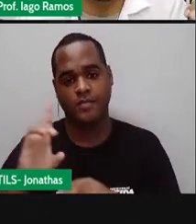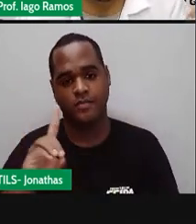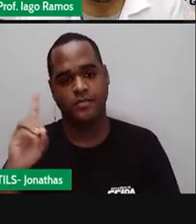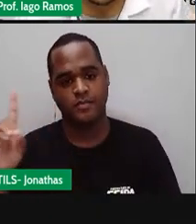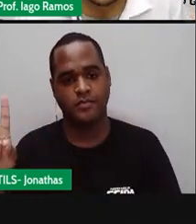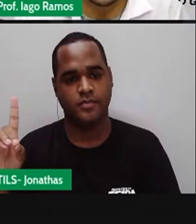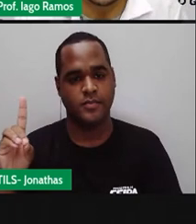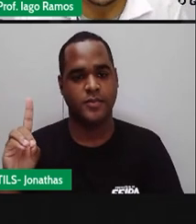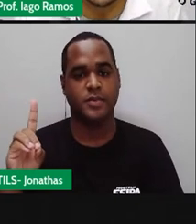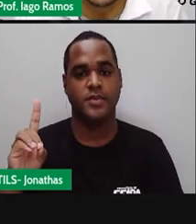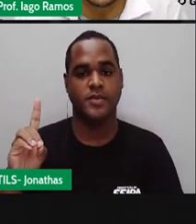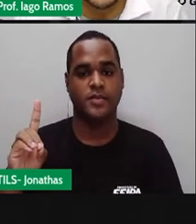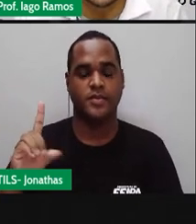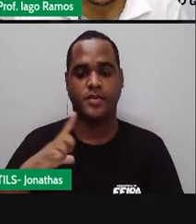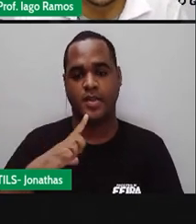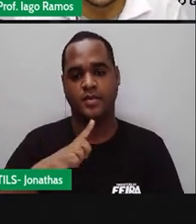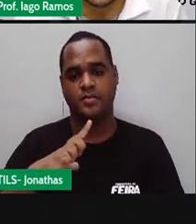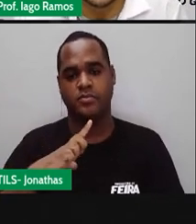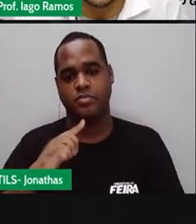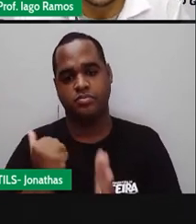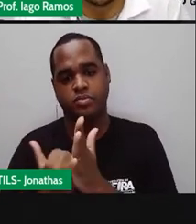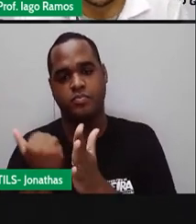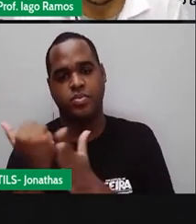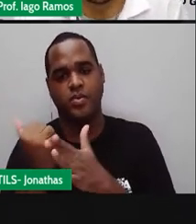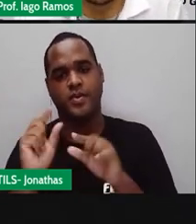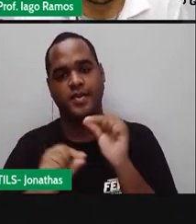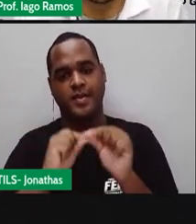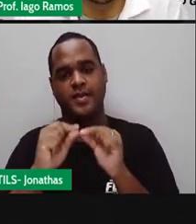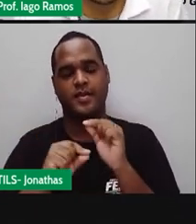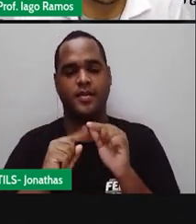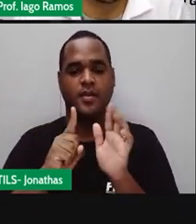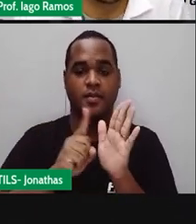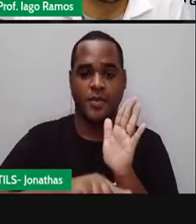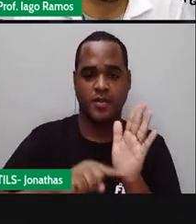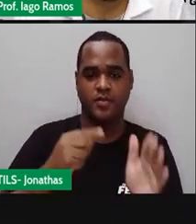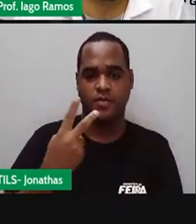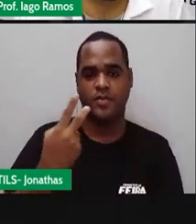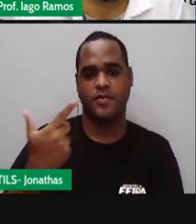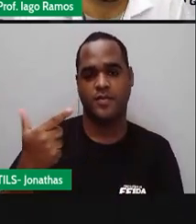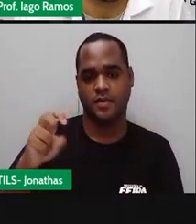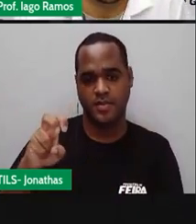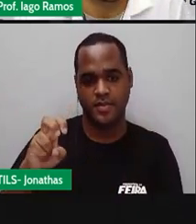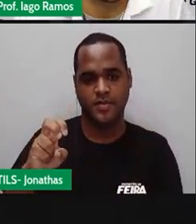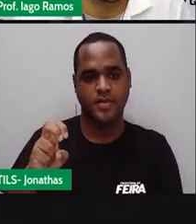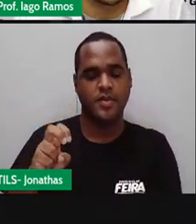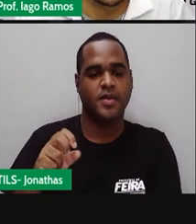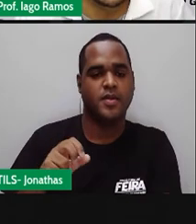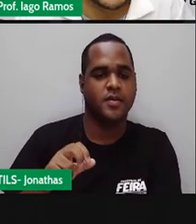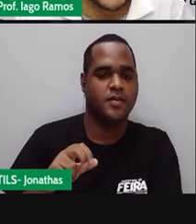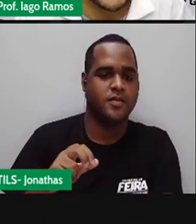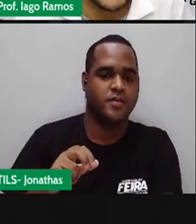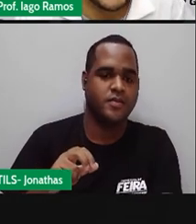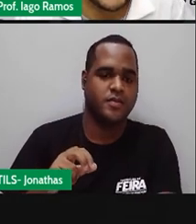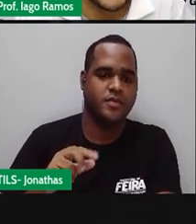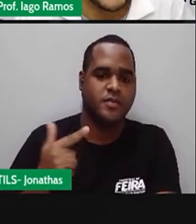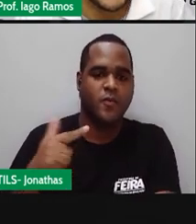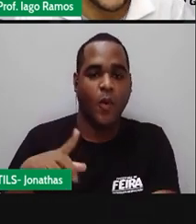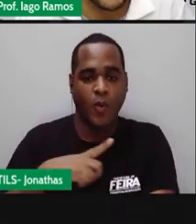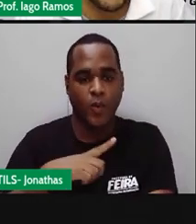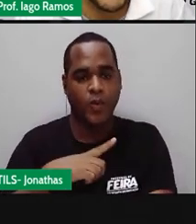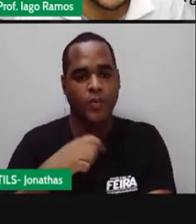para ir aumentando isso. Certo? Depois do menos 225, a gente vai encontrar quem?